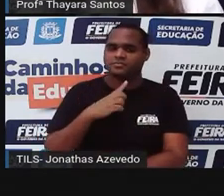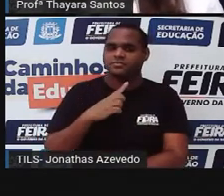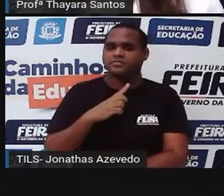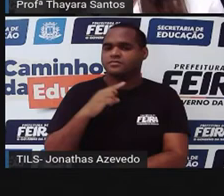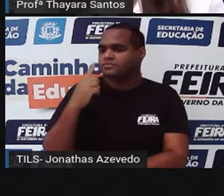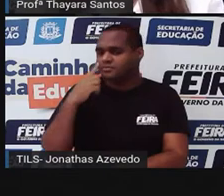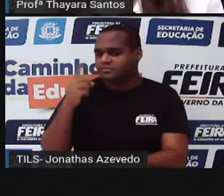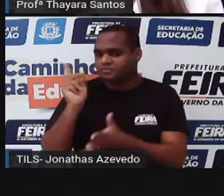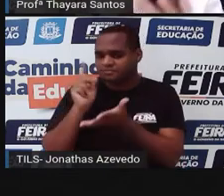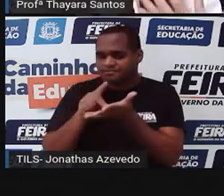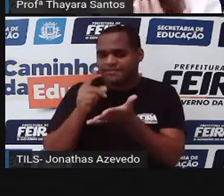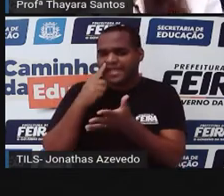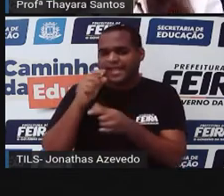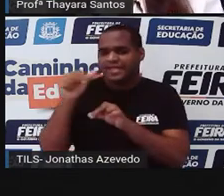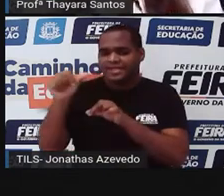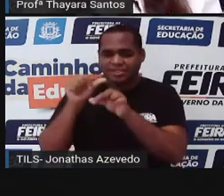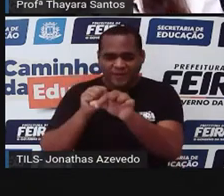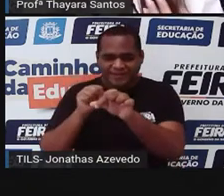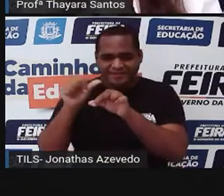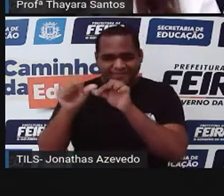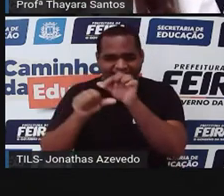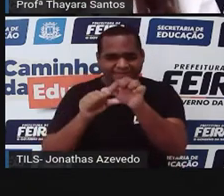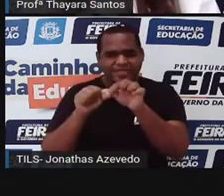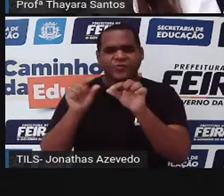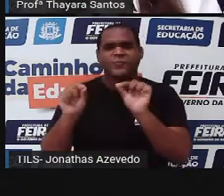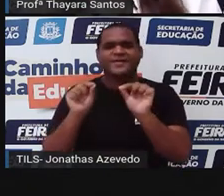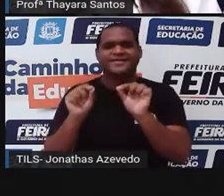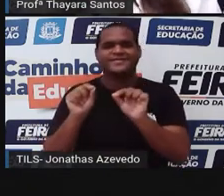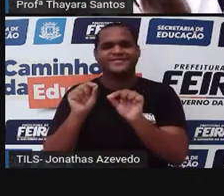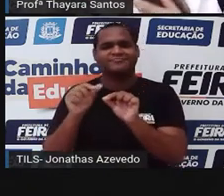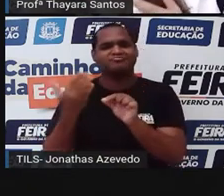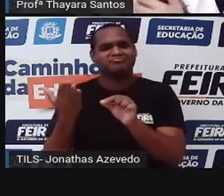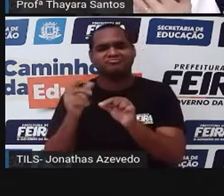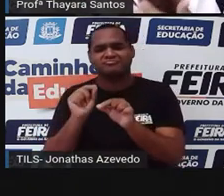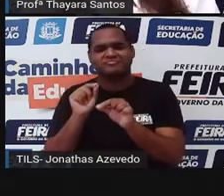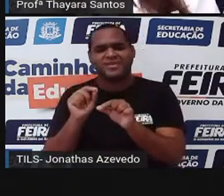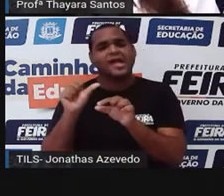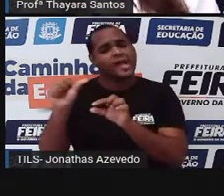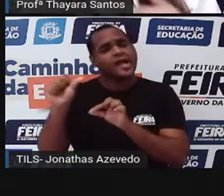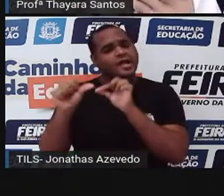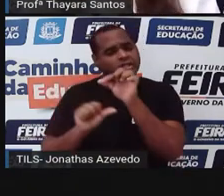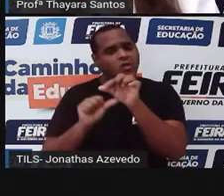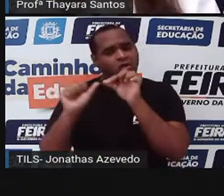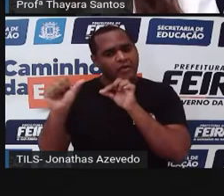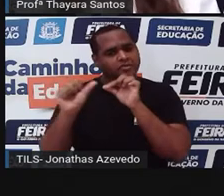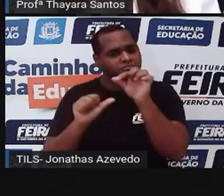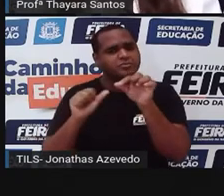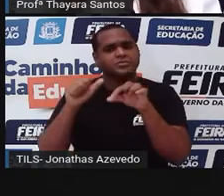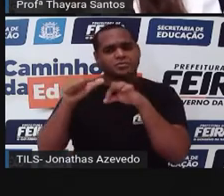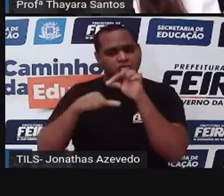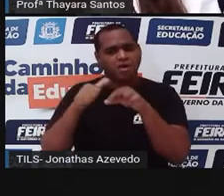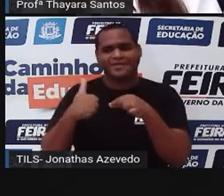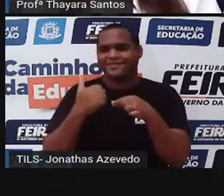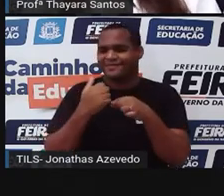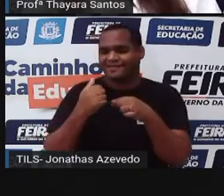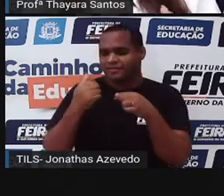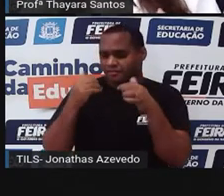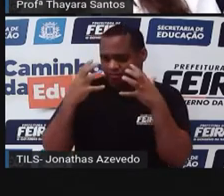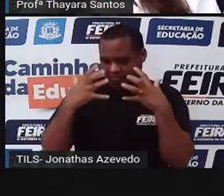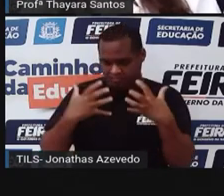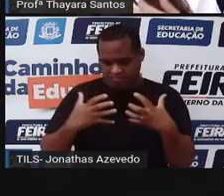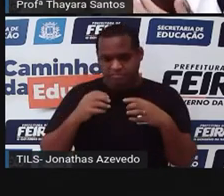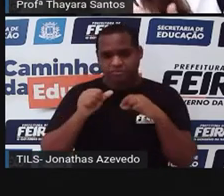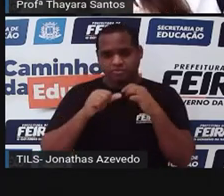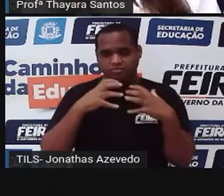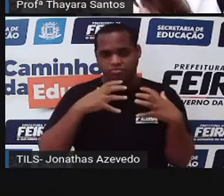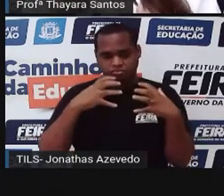realizam o a gente chama de muda, ou é que dizem. O que é isso? Quer dizer que de tempos em tempos eles mudam esse exoesqueleto dele. Por isso